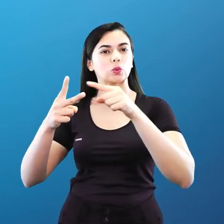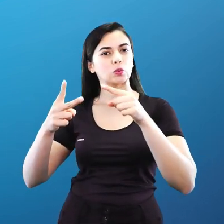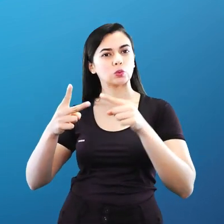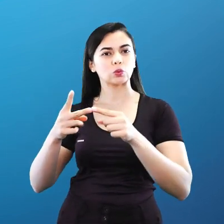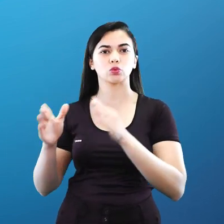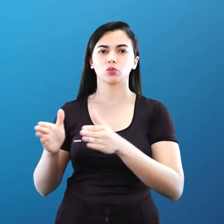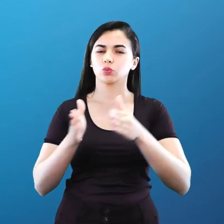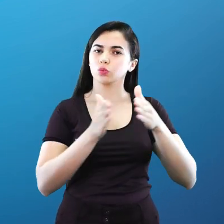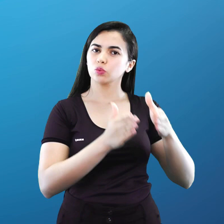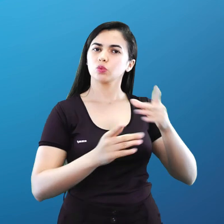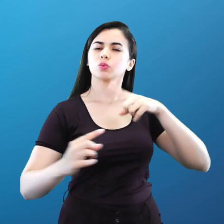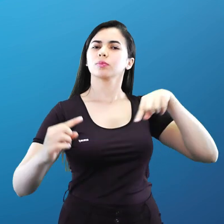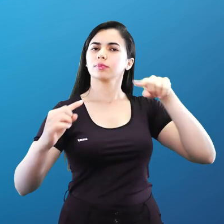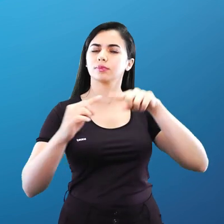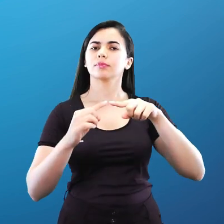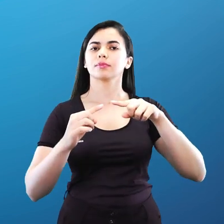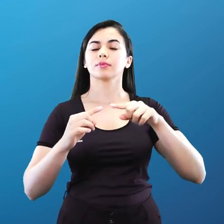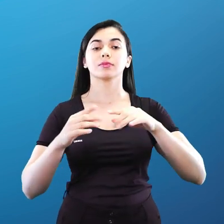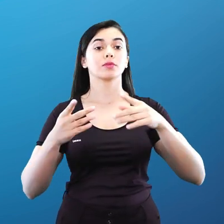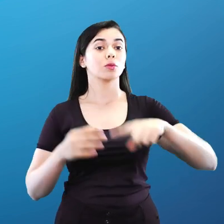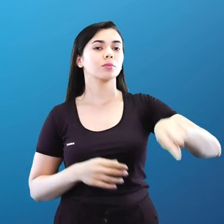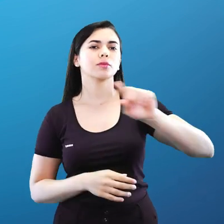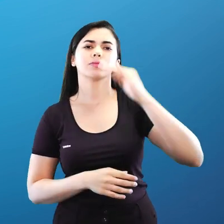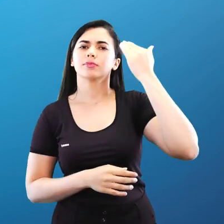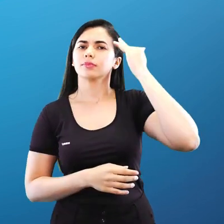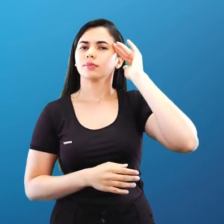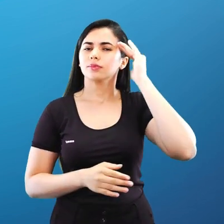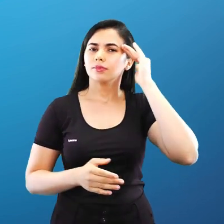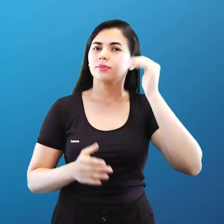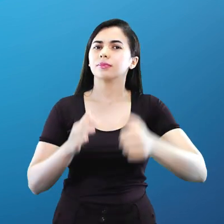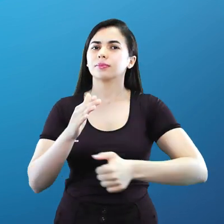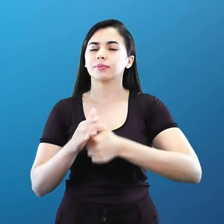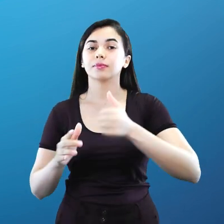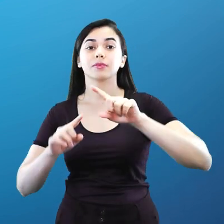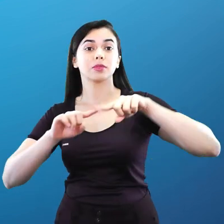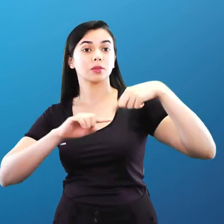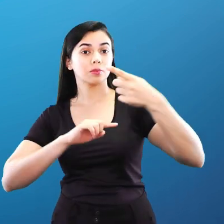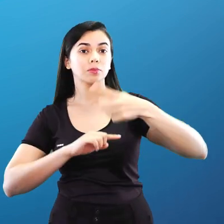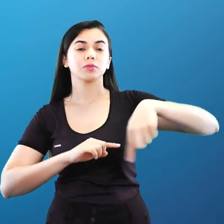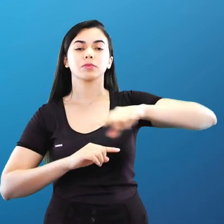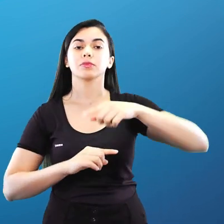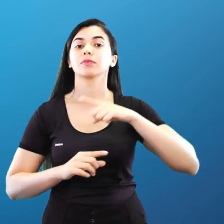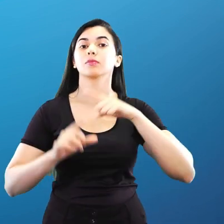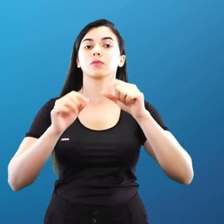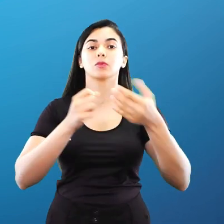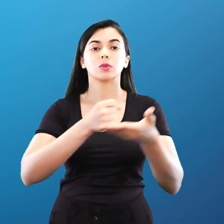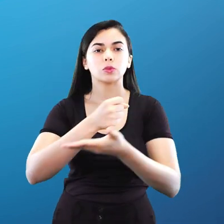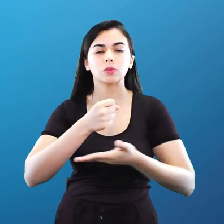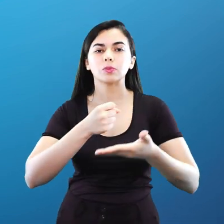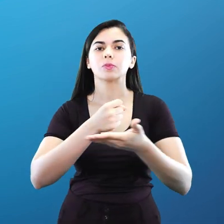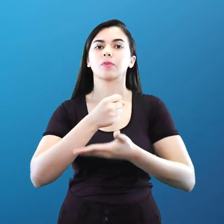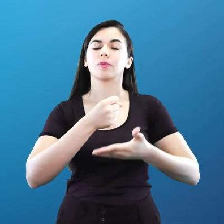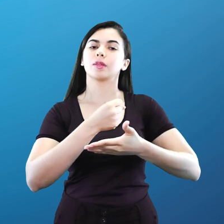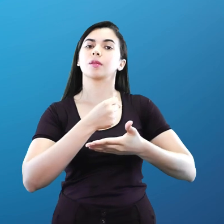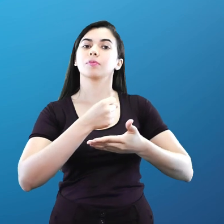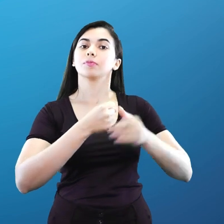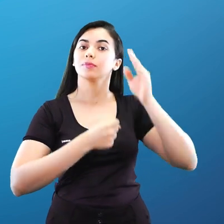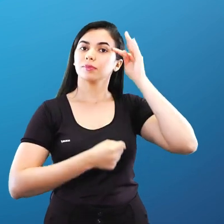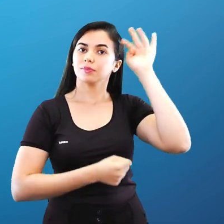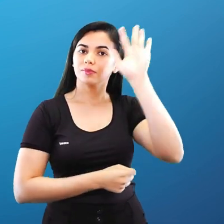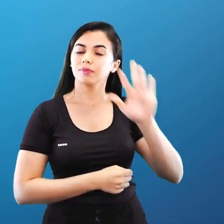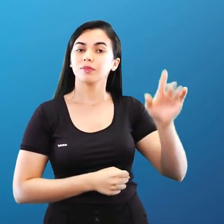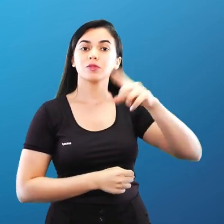entendam primeiro essa questão para aí vocês terem embasamento para poder entender e se perceber dentro desse